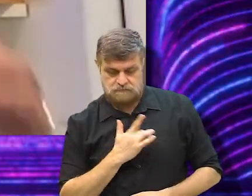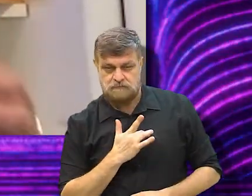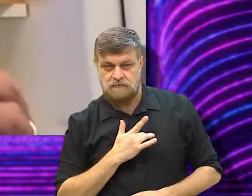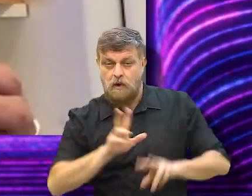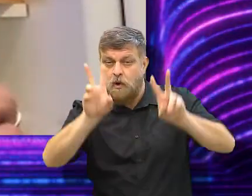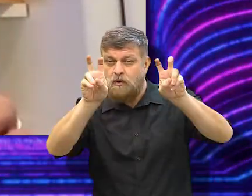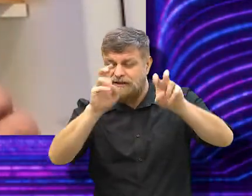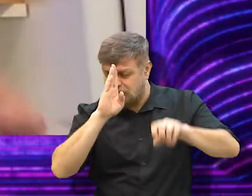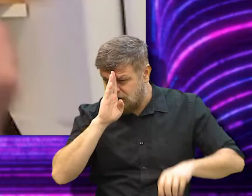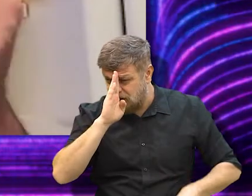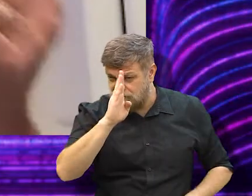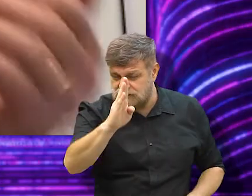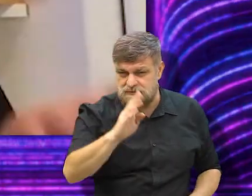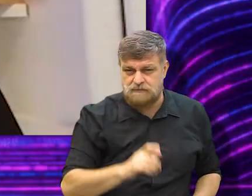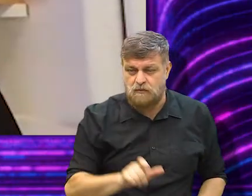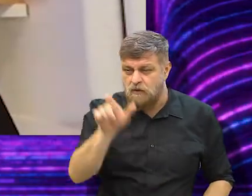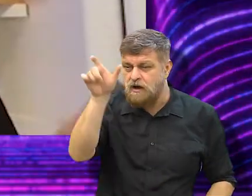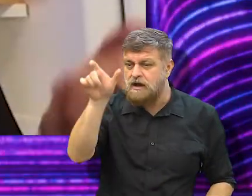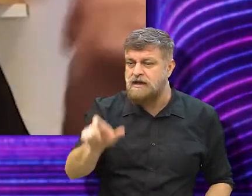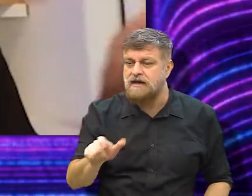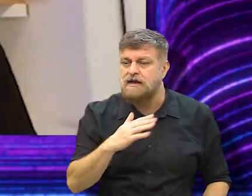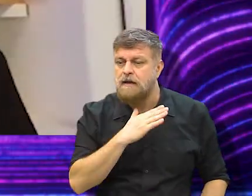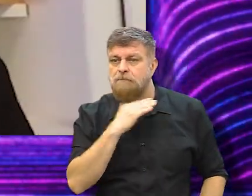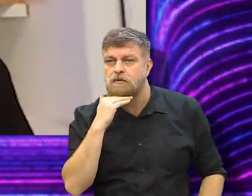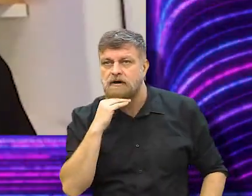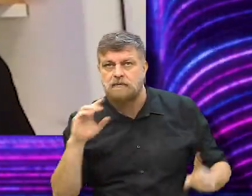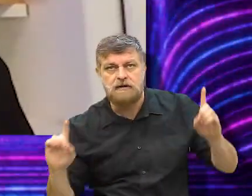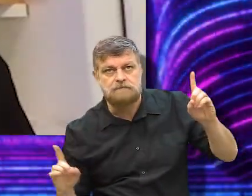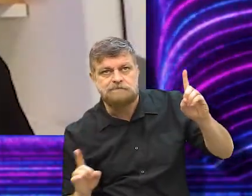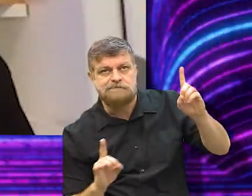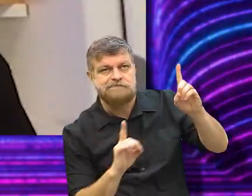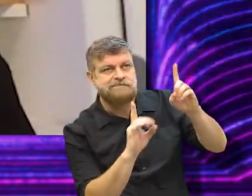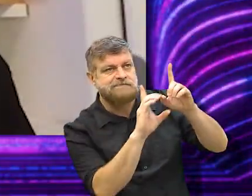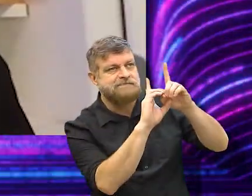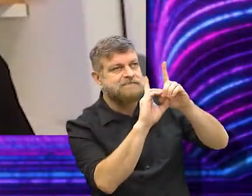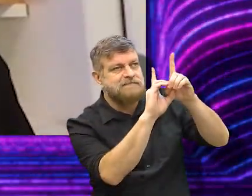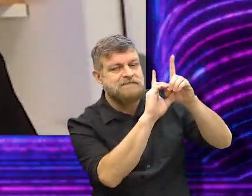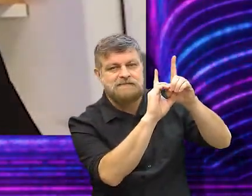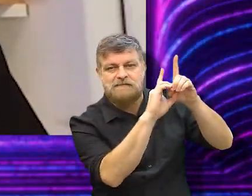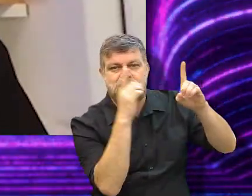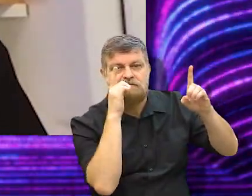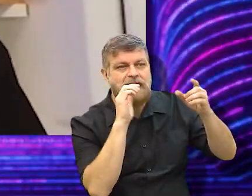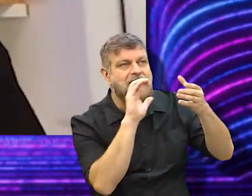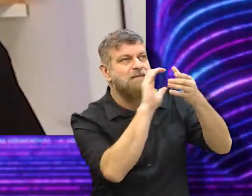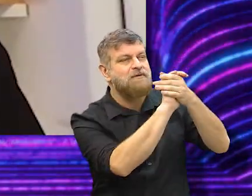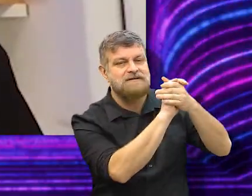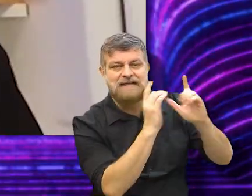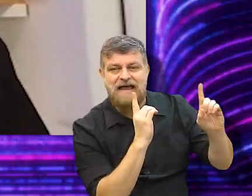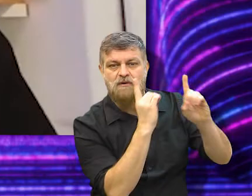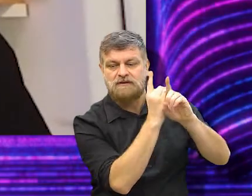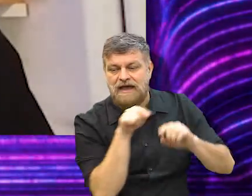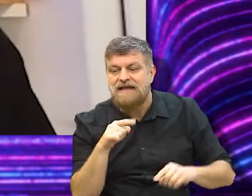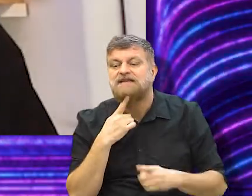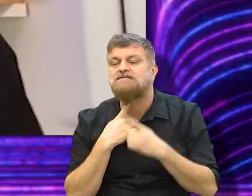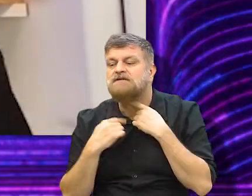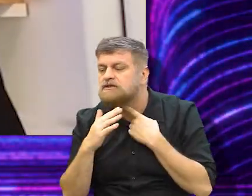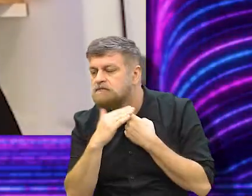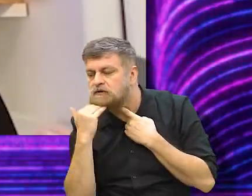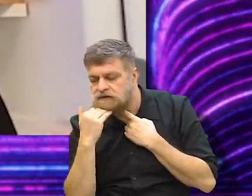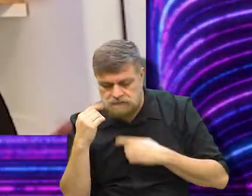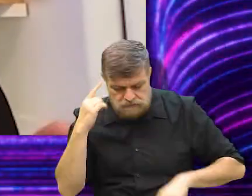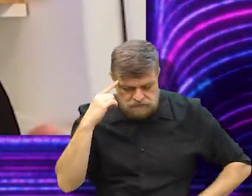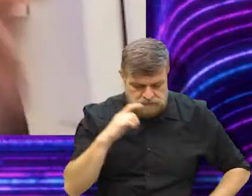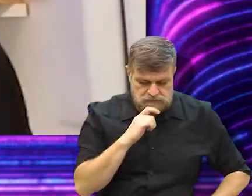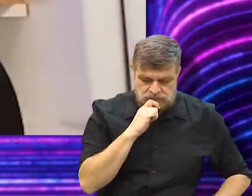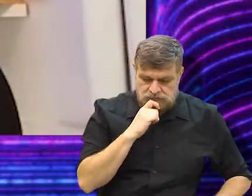romance é se ele quer morrer para ir ao encontro da amada. Essa é a estrutura básica. Ele quer ir ao encontro da amada, ele quer morrer, mas,